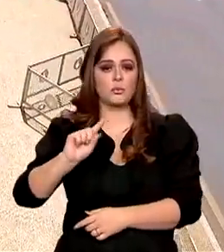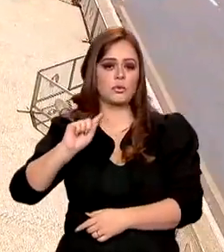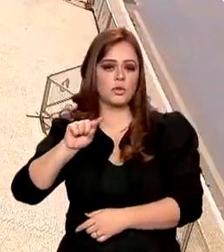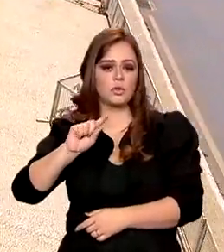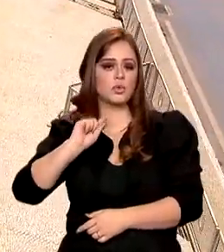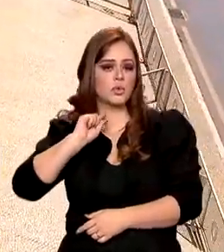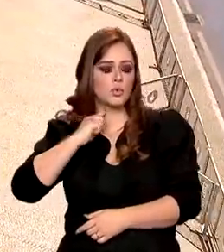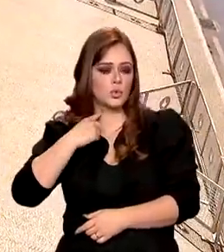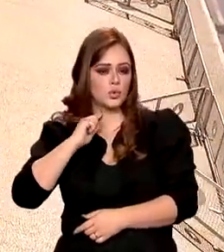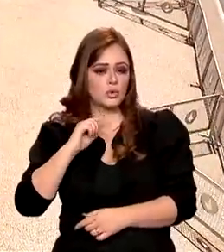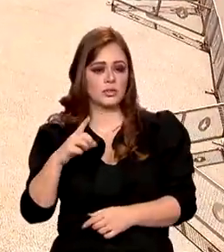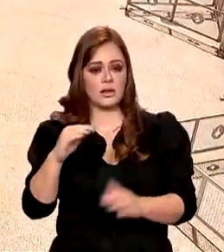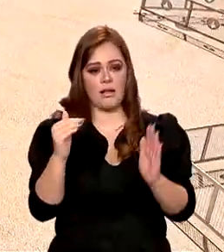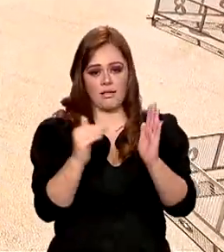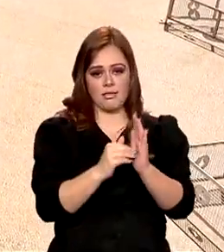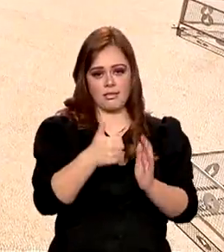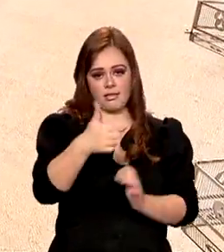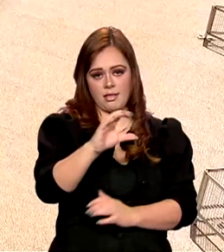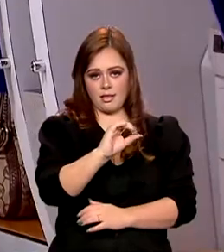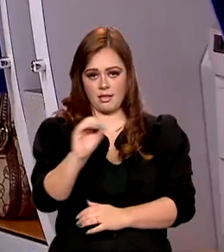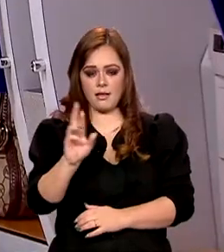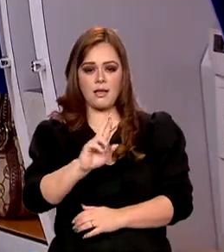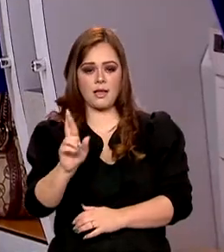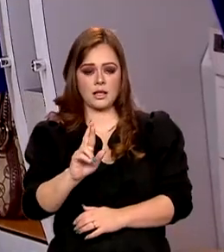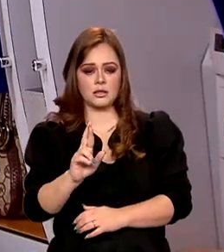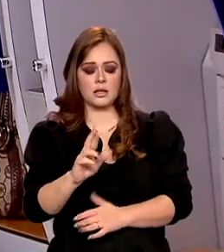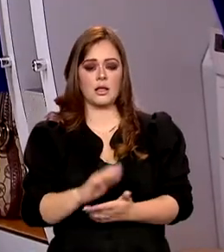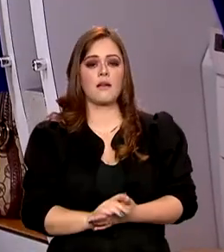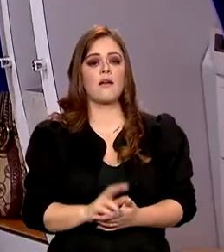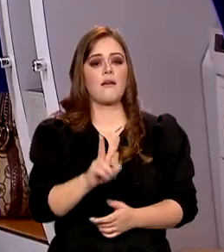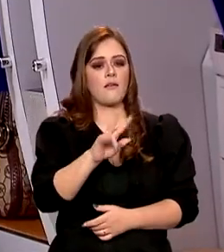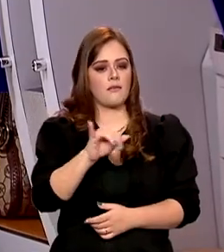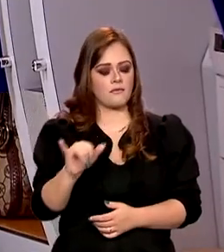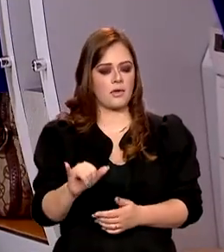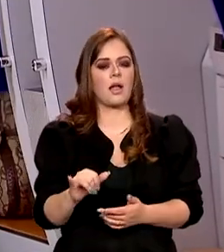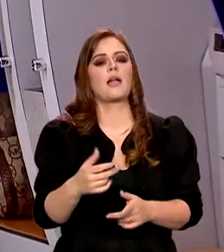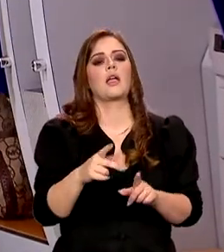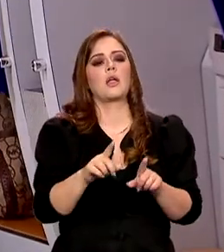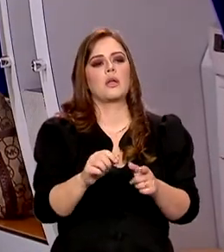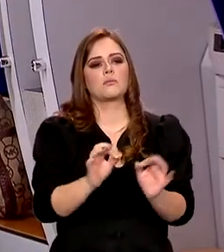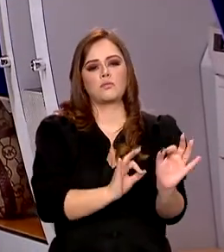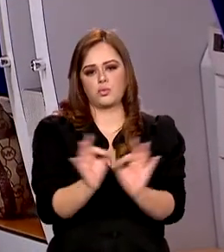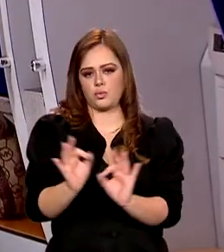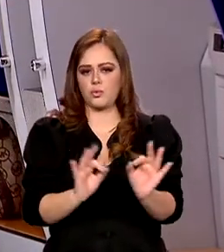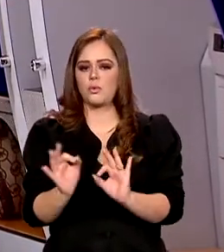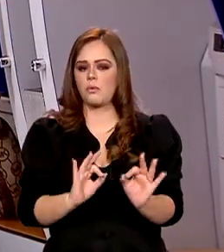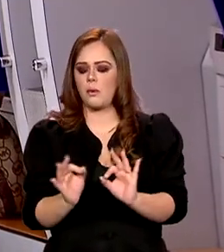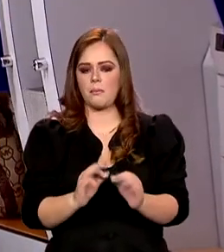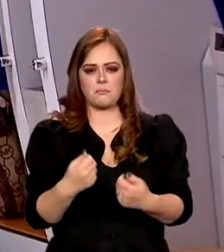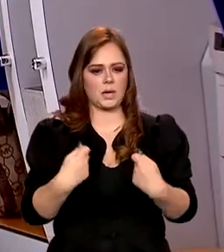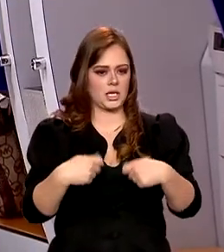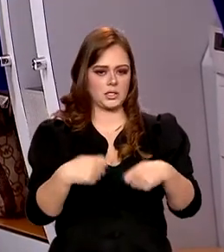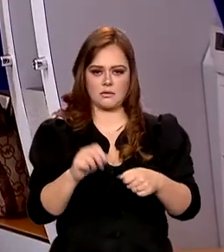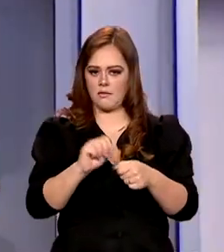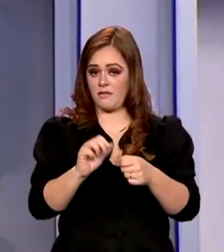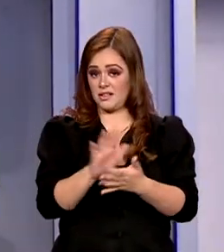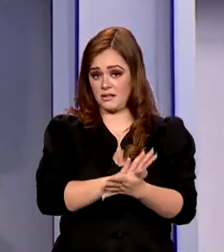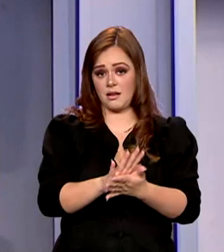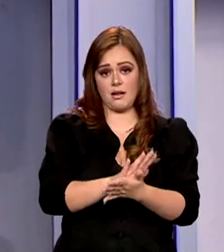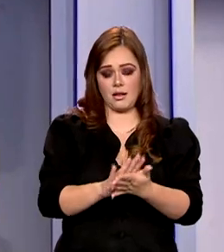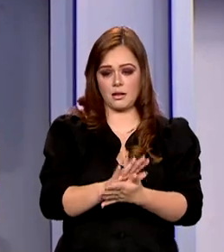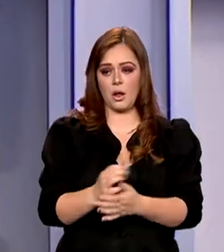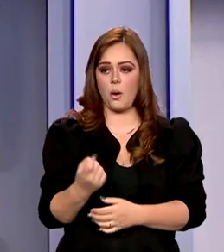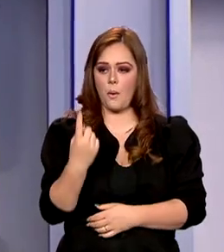uma dívida de até 100 reais com o banco, vai ter o nome limpo automaticamente. Não precisa fazer nada. São 1